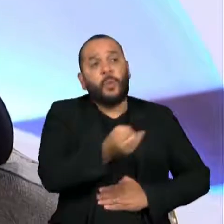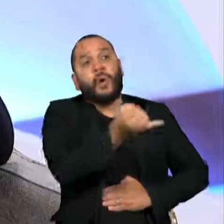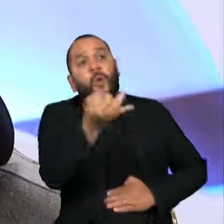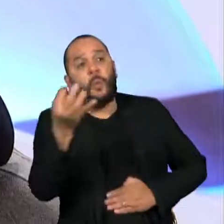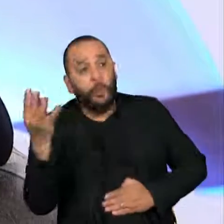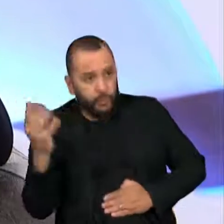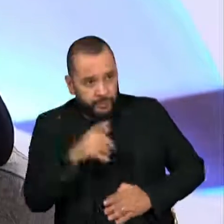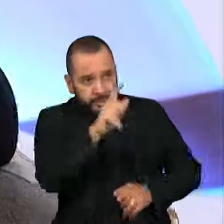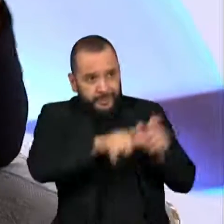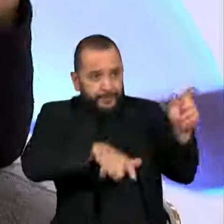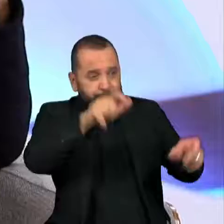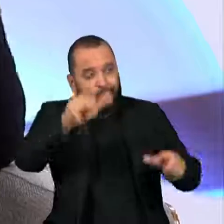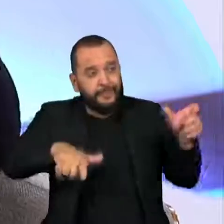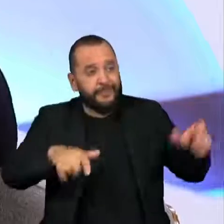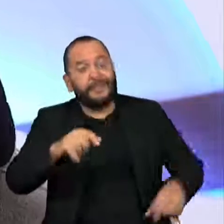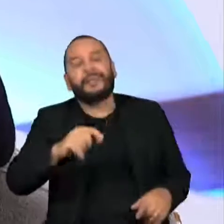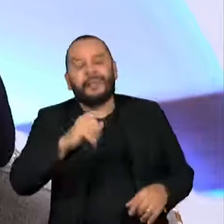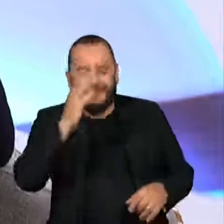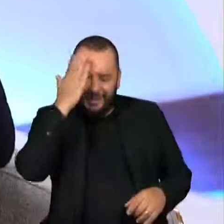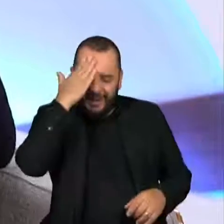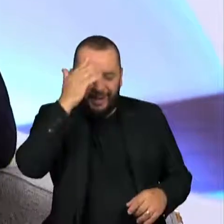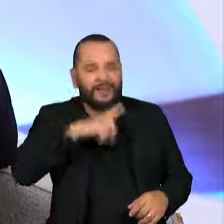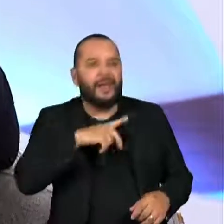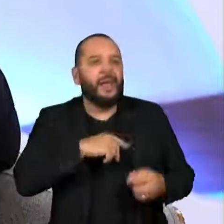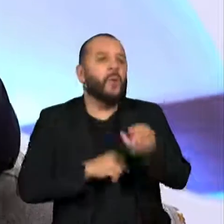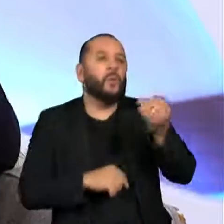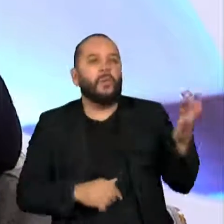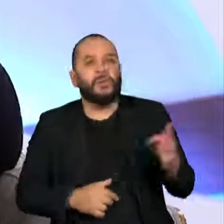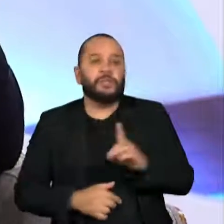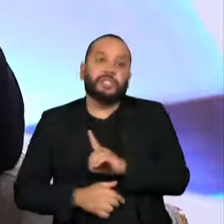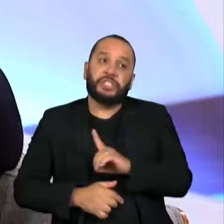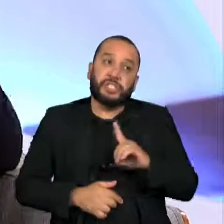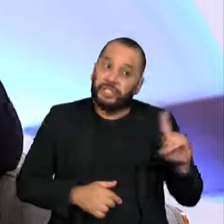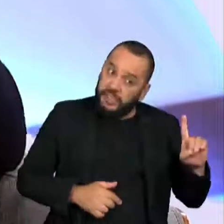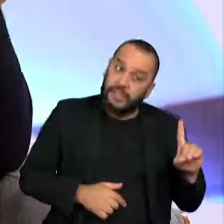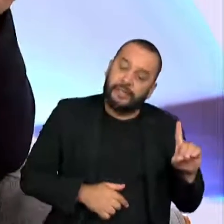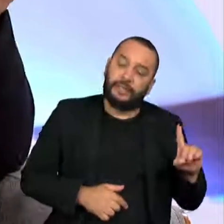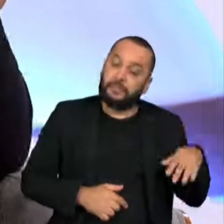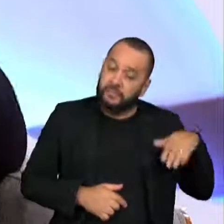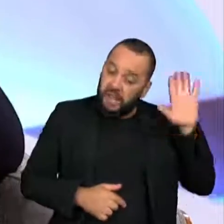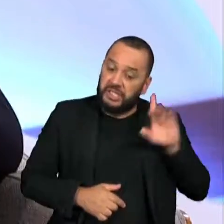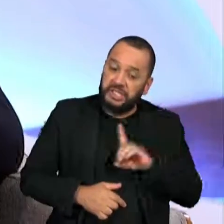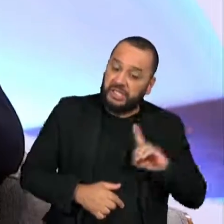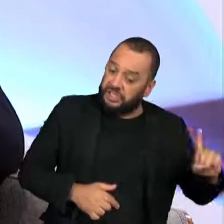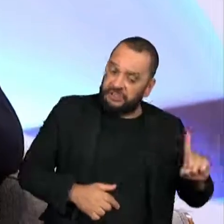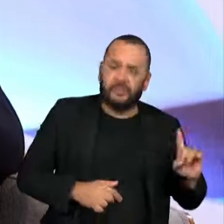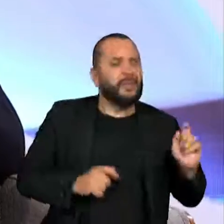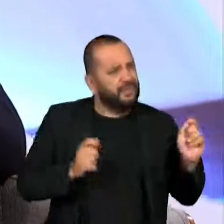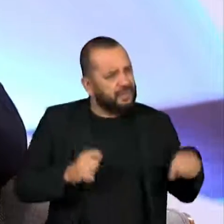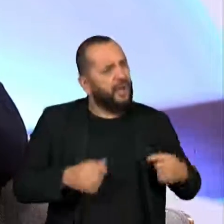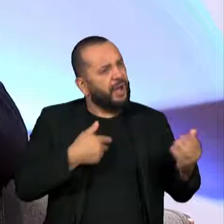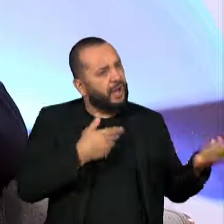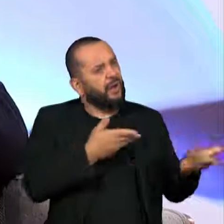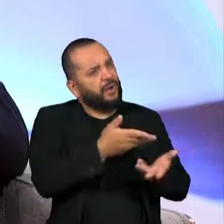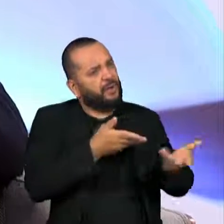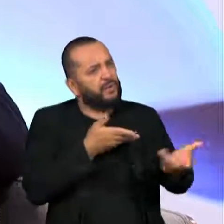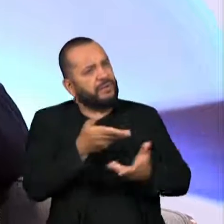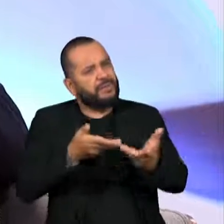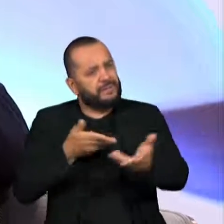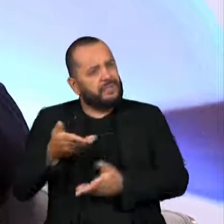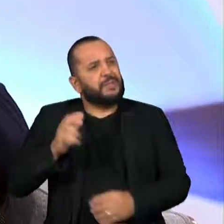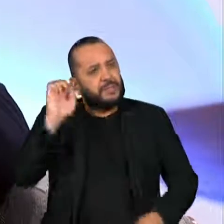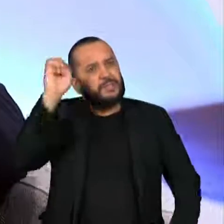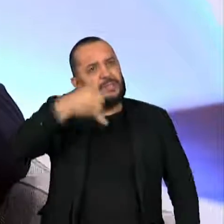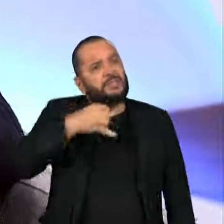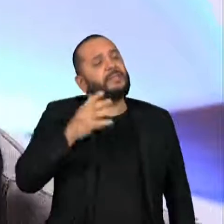hoje estão mais a direita, em determinado momento, foi possível dialogar. Então, eu acho que